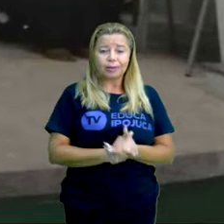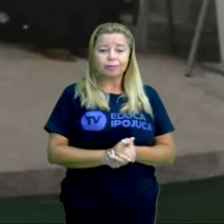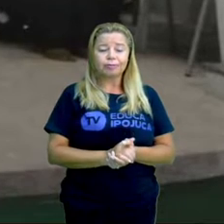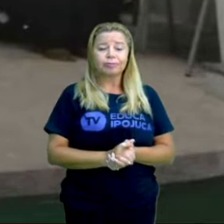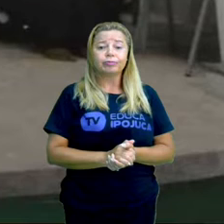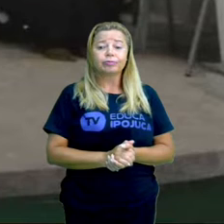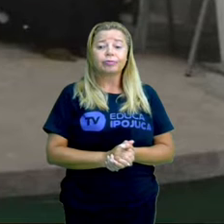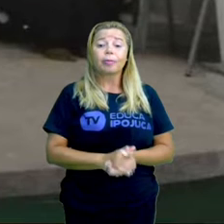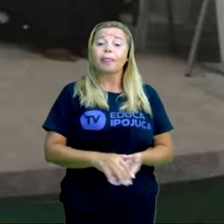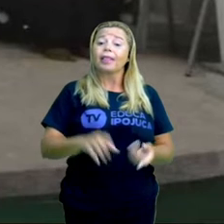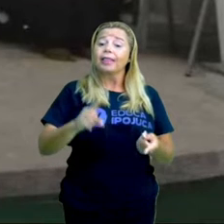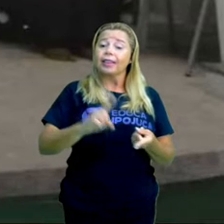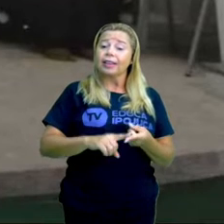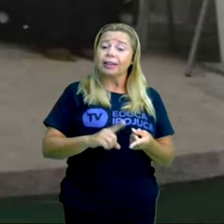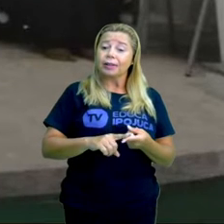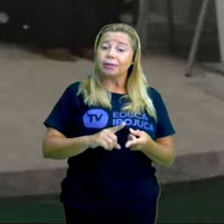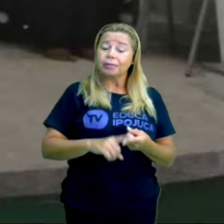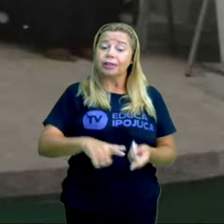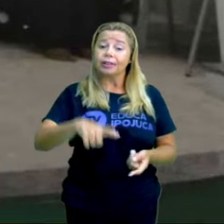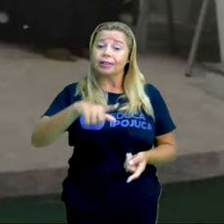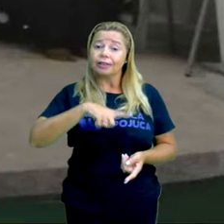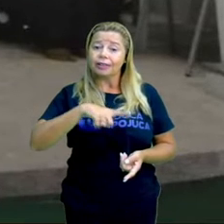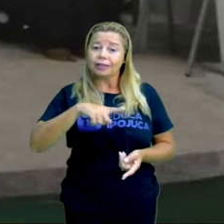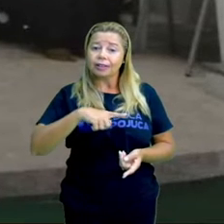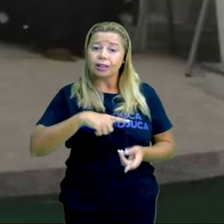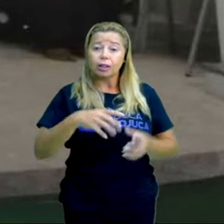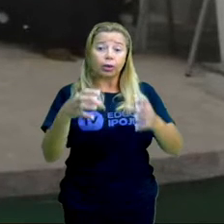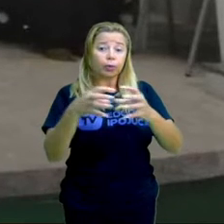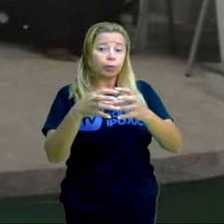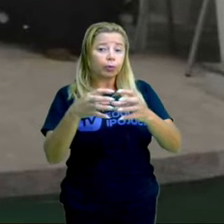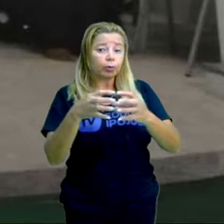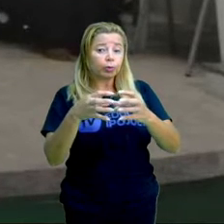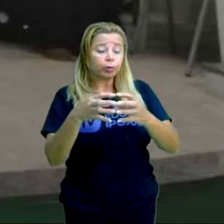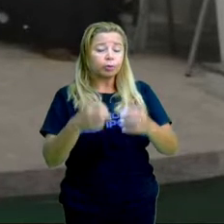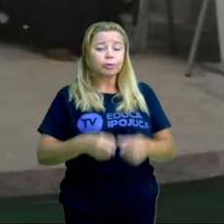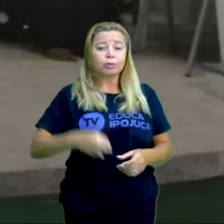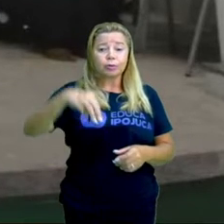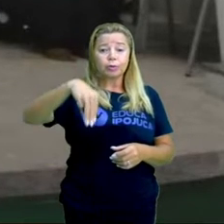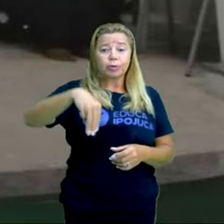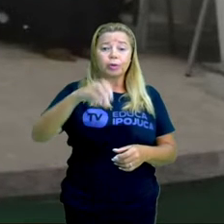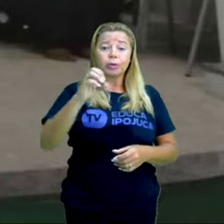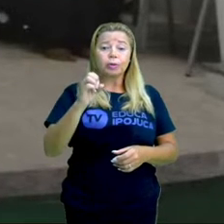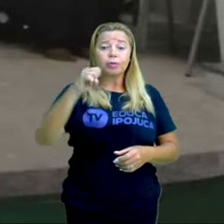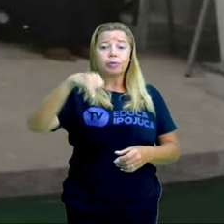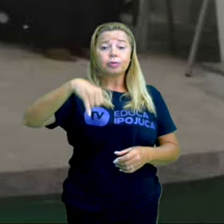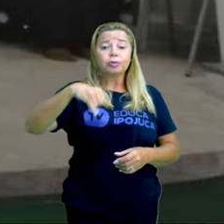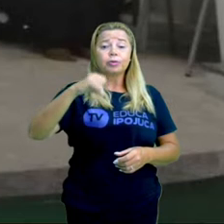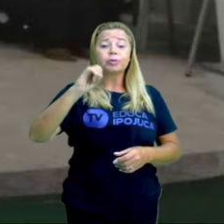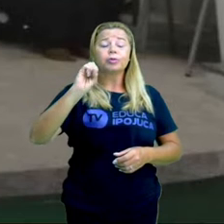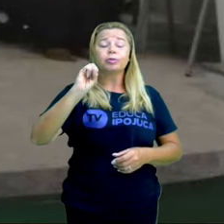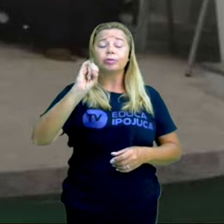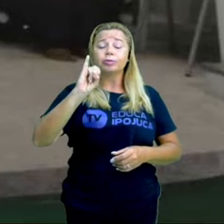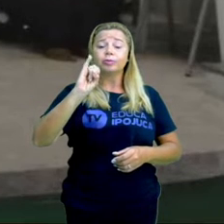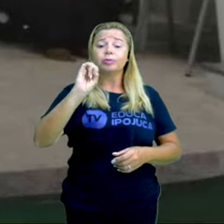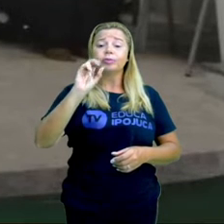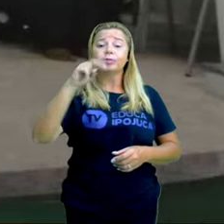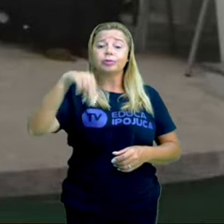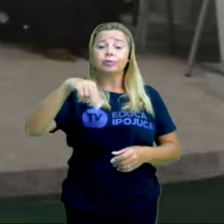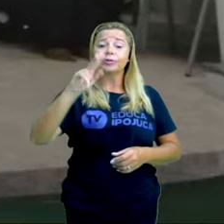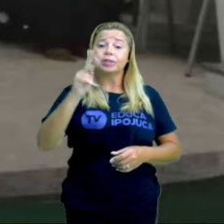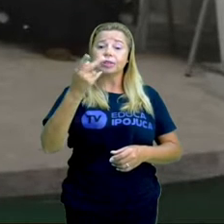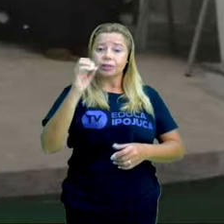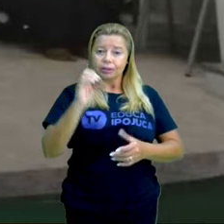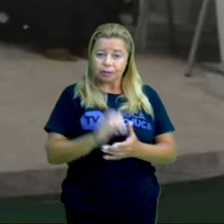também, dentro dessa perspectiva, nós temos o grupo Moinho de Teatro, que é um grupo de teatro que nasceu em 2015,